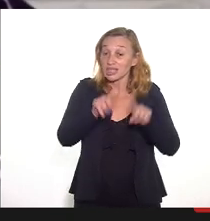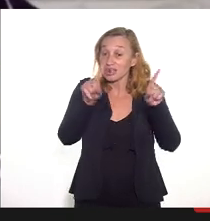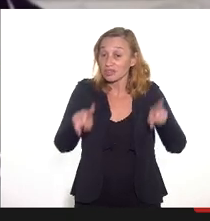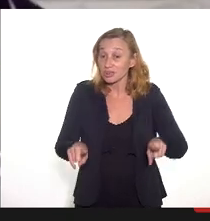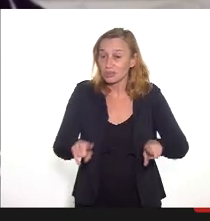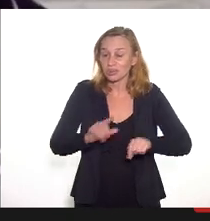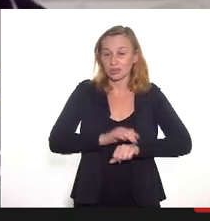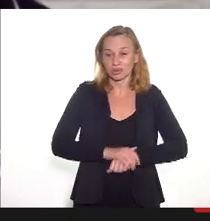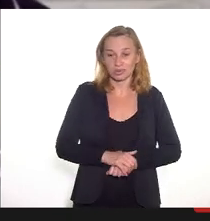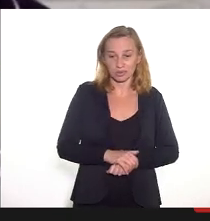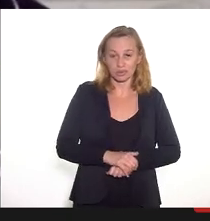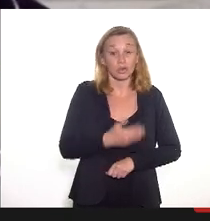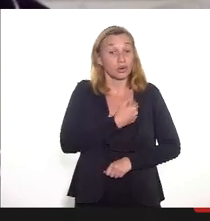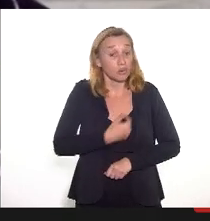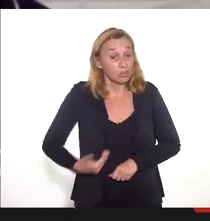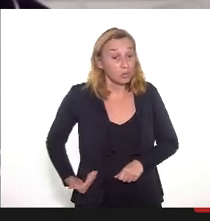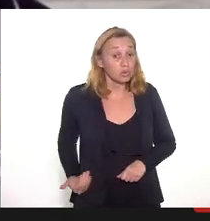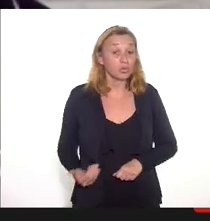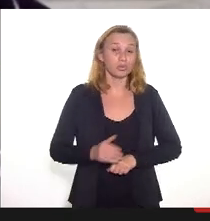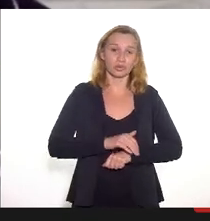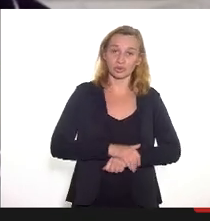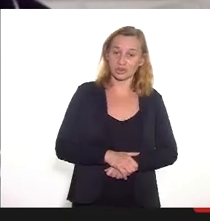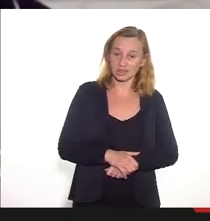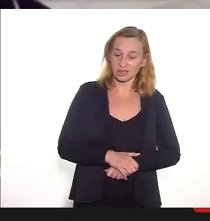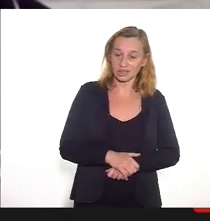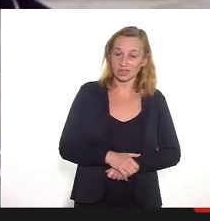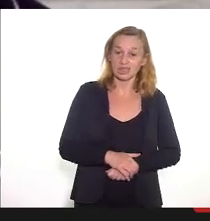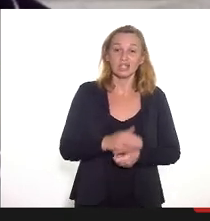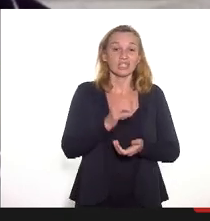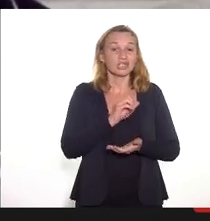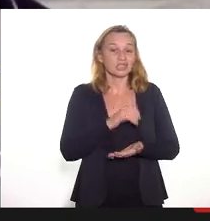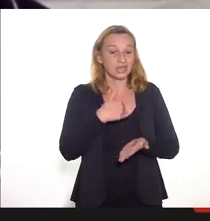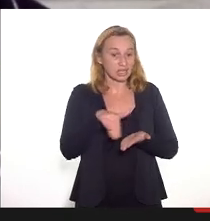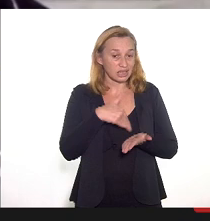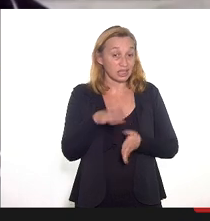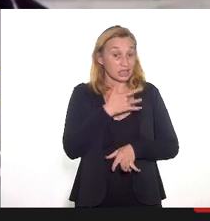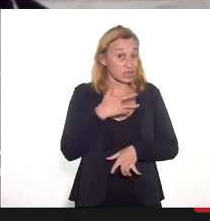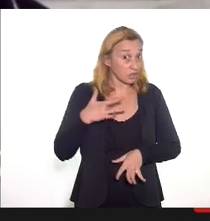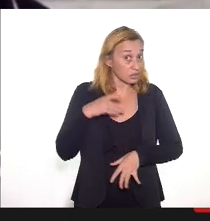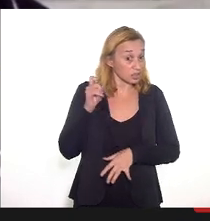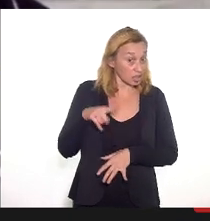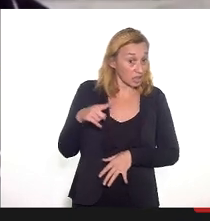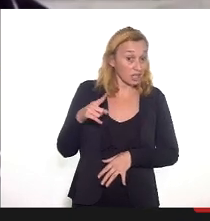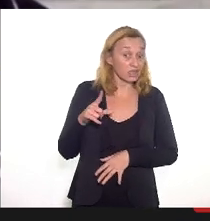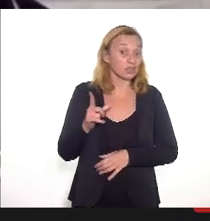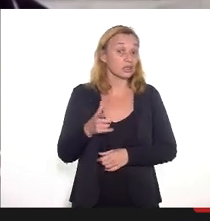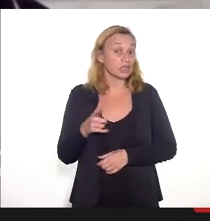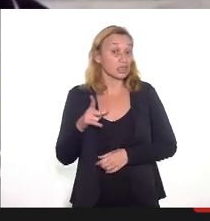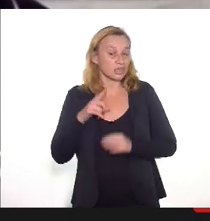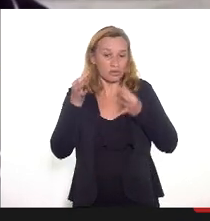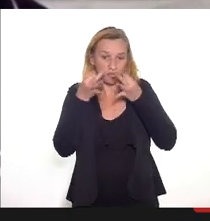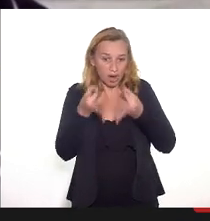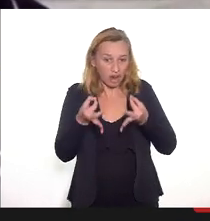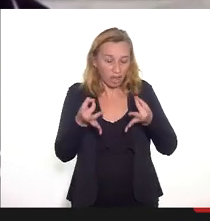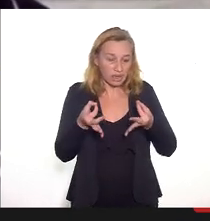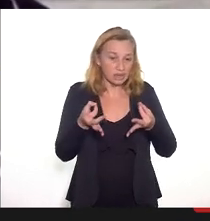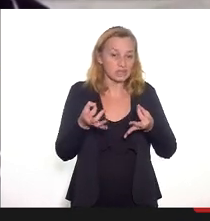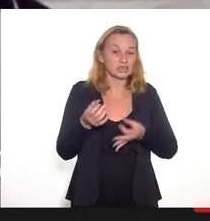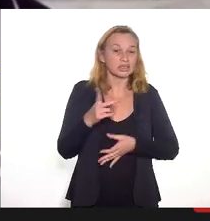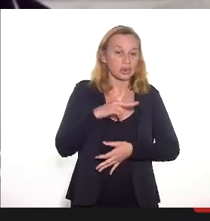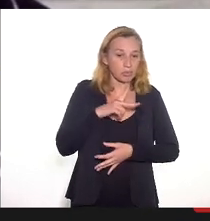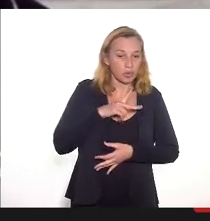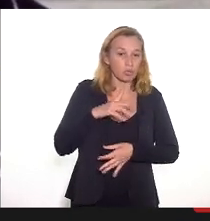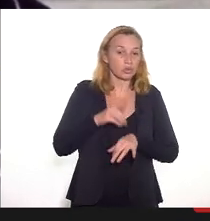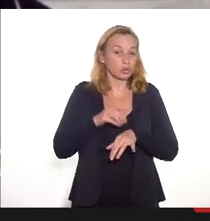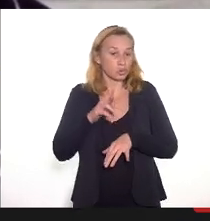públicos, funcionários públicos da Secretaria de Saúde, não é? Houve, inclusive, um alerta da própria doutora